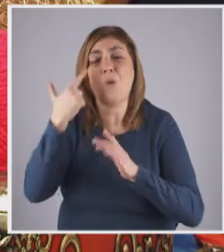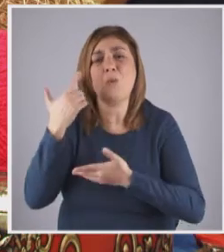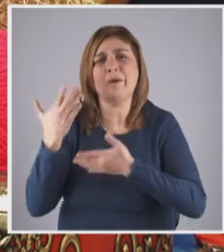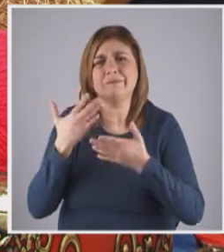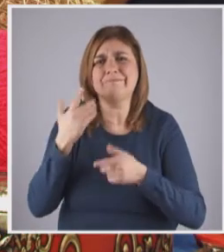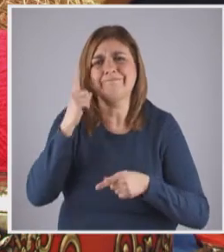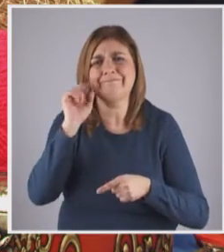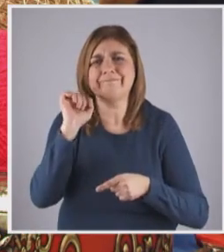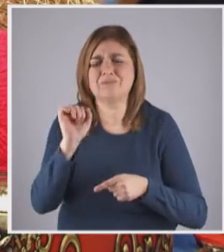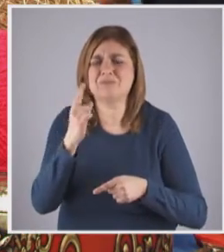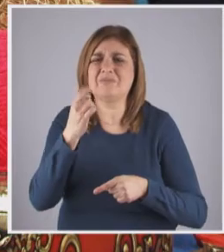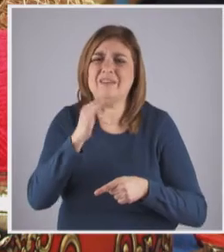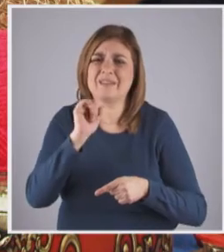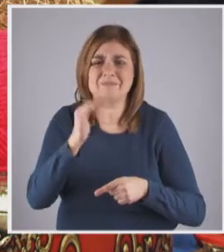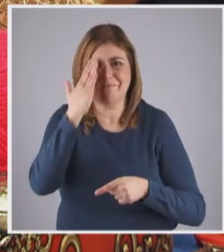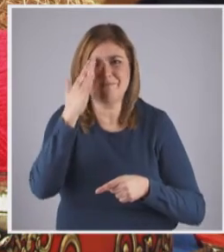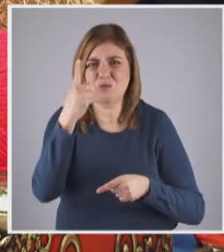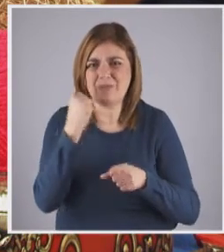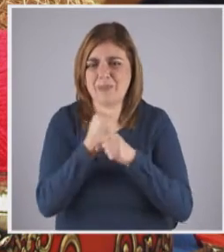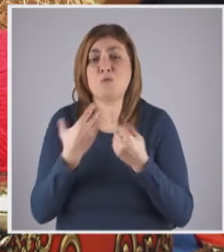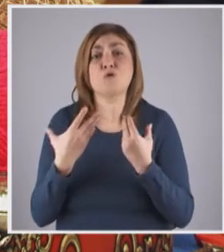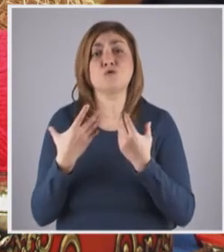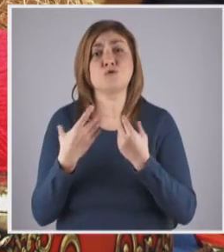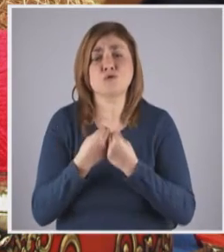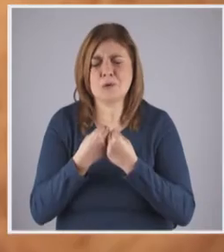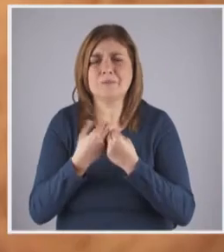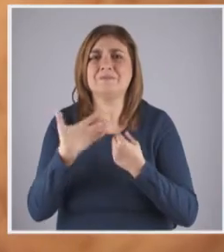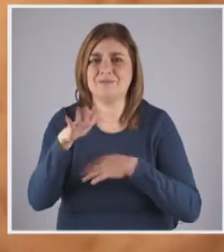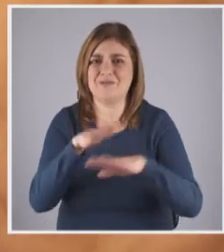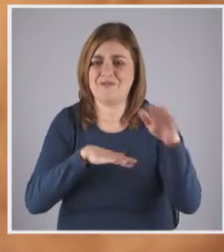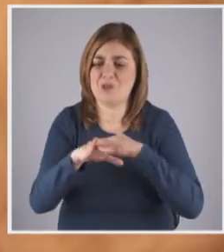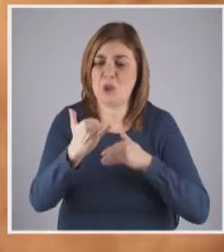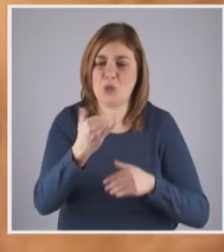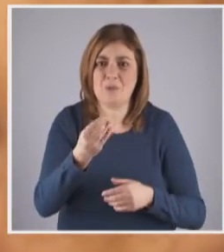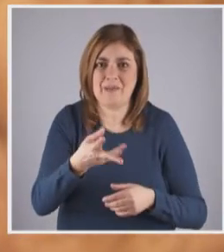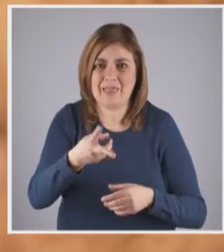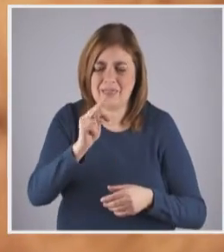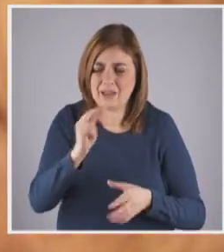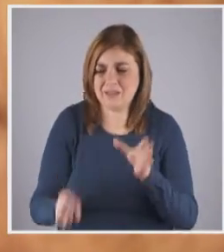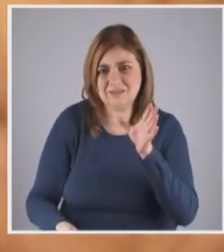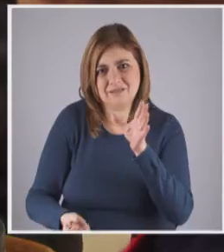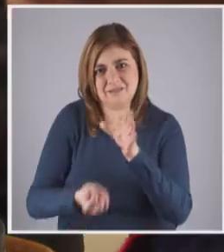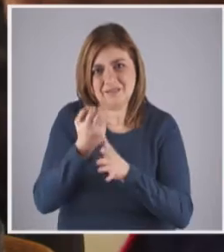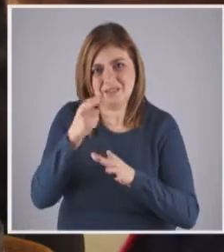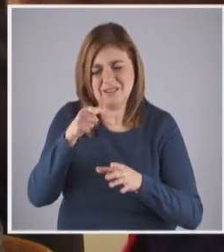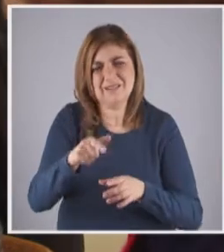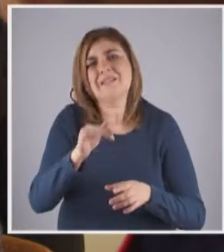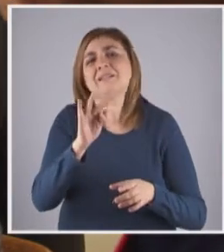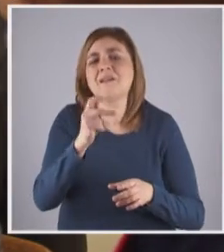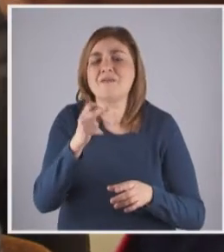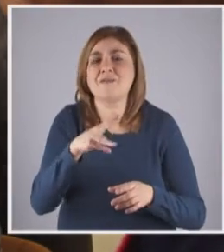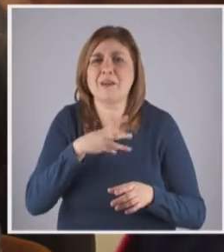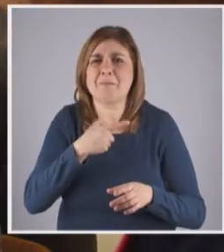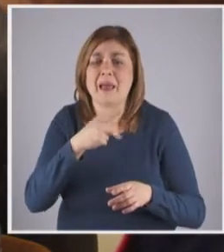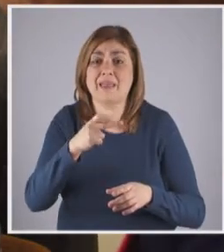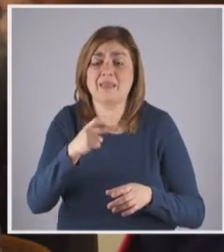A sinfonia foi imediata e o desejo de trabalharem juntos concretizou-se em 2013 com a criação da Fermenta. Esta